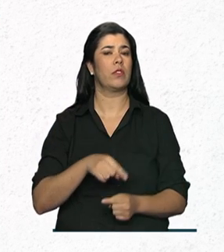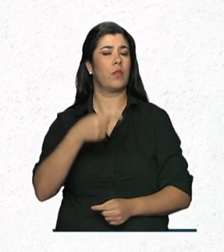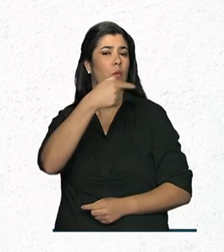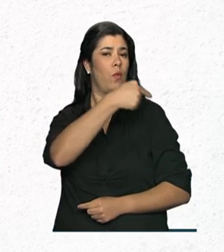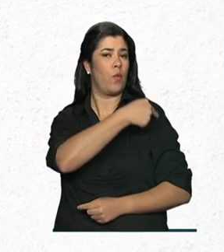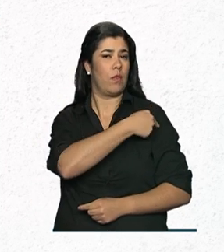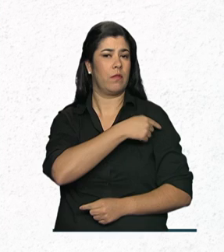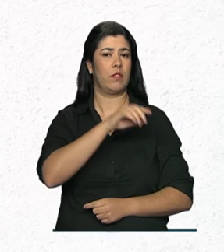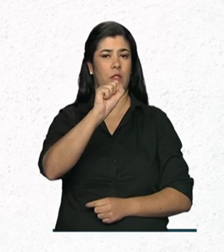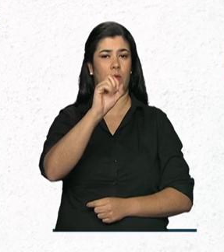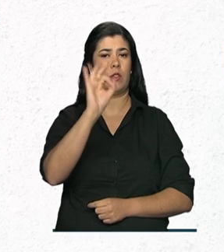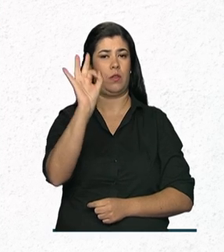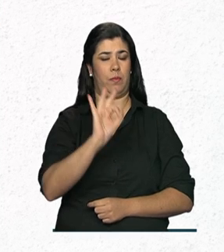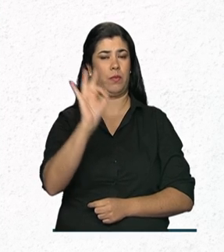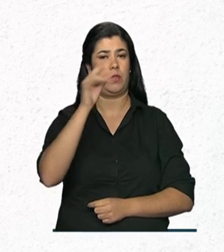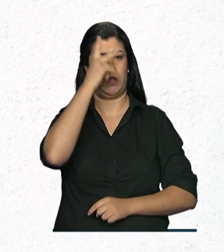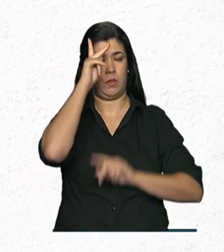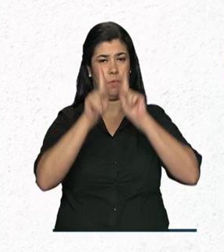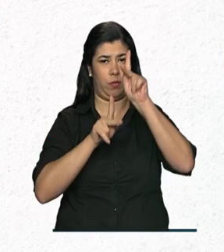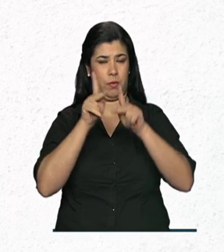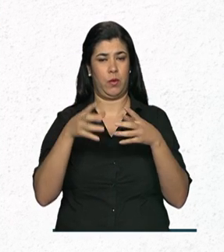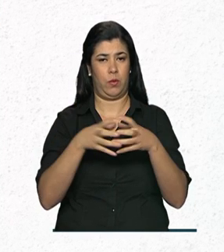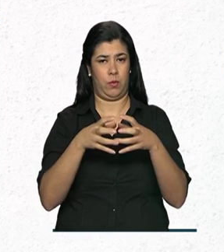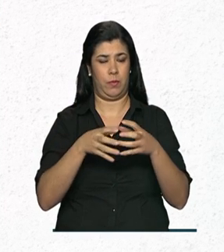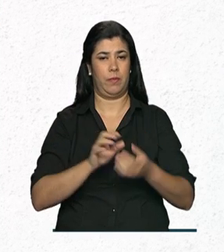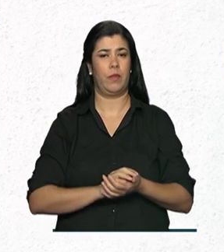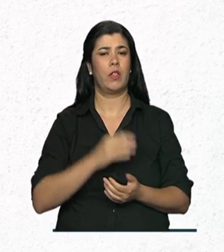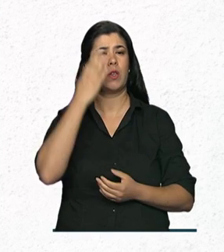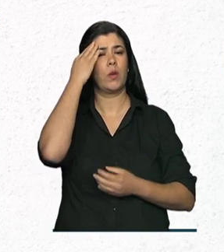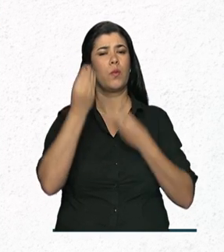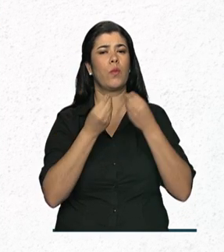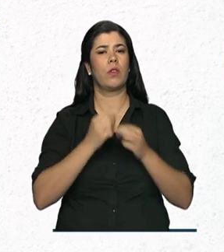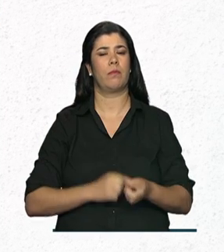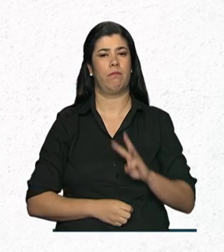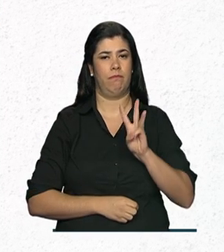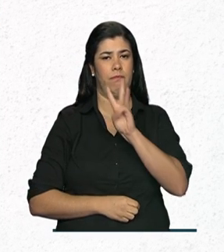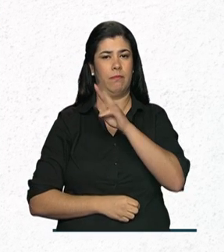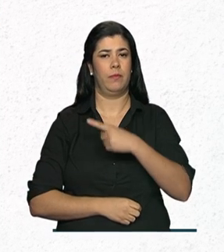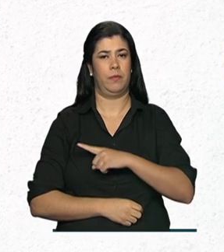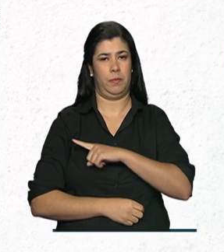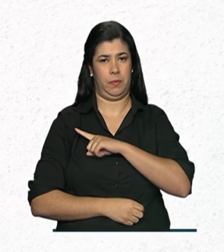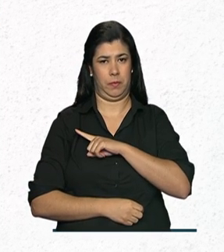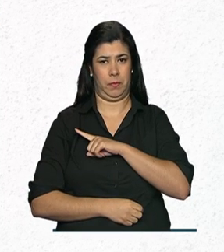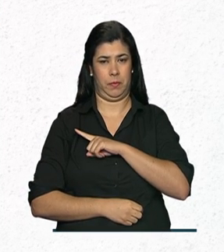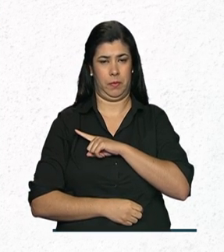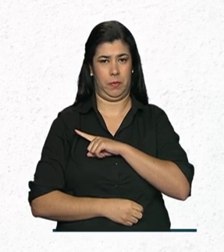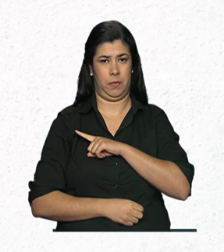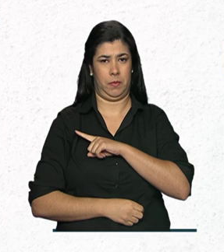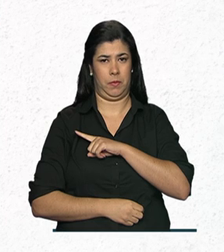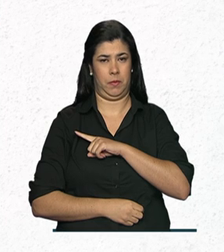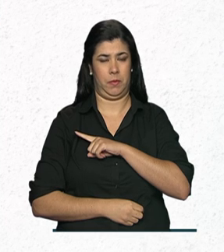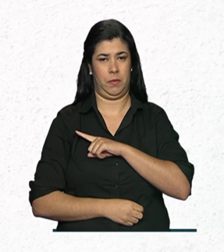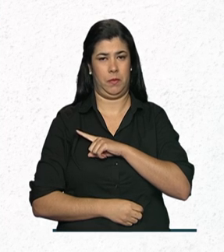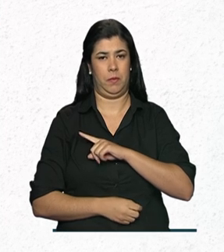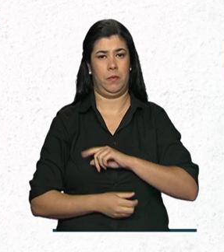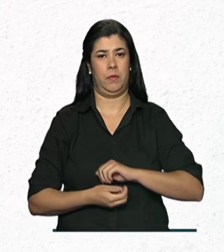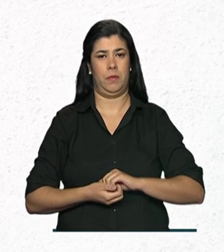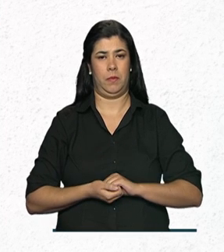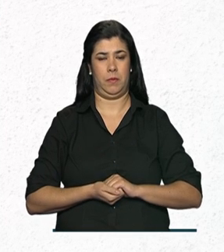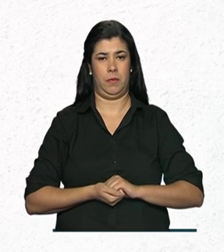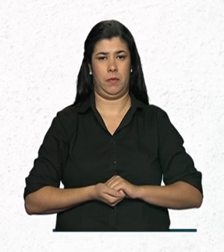menos 80% do público-alvo. Saiba mais em www.saude.gov